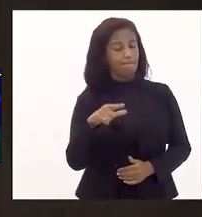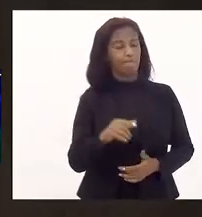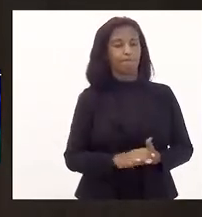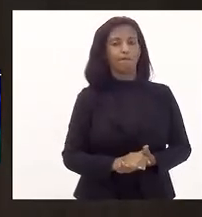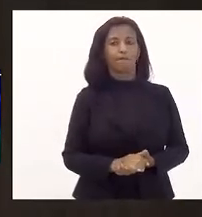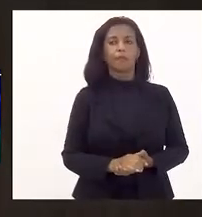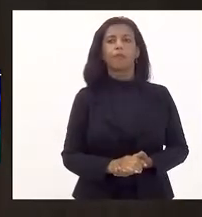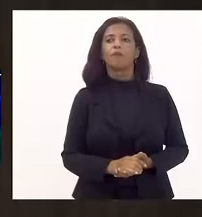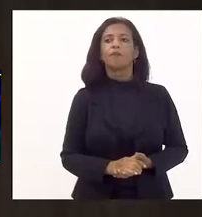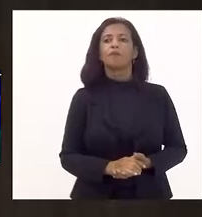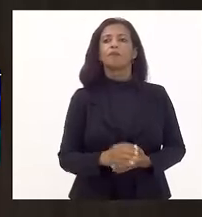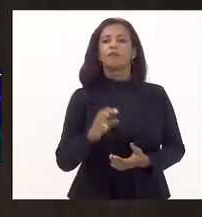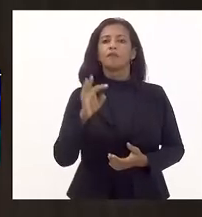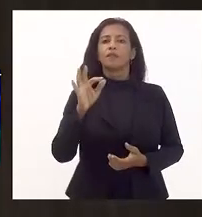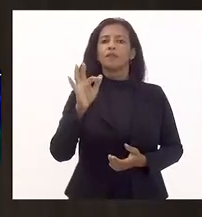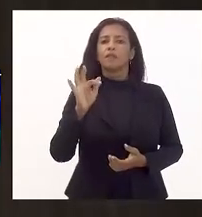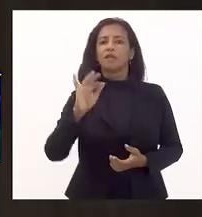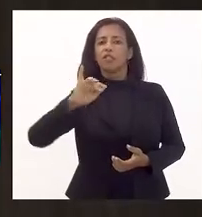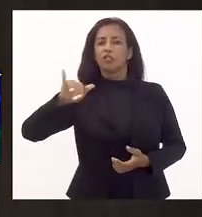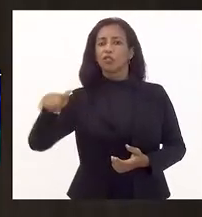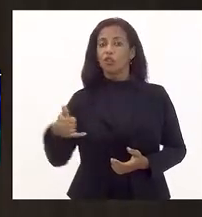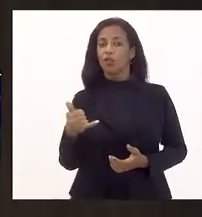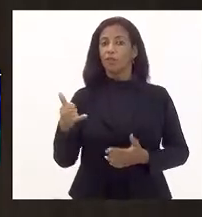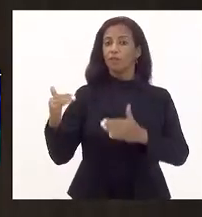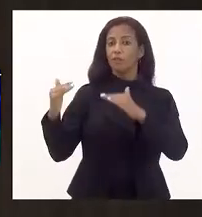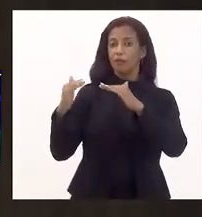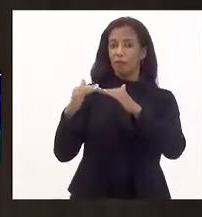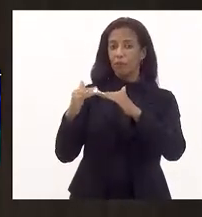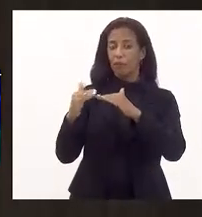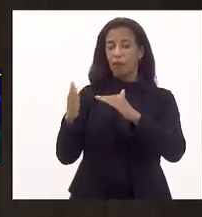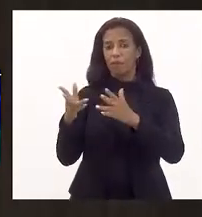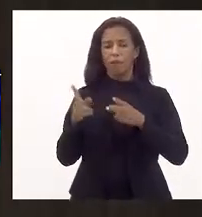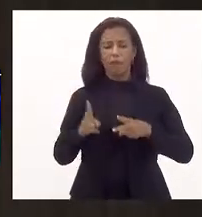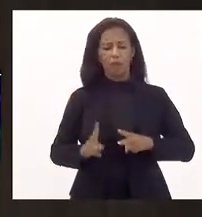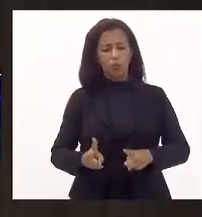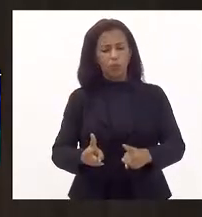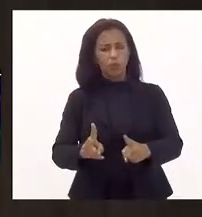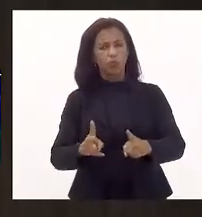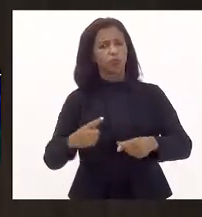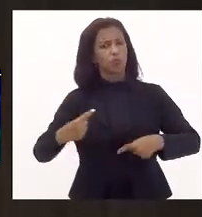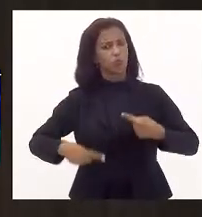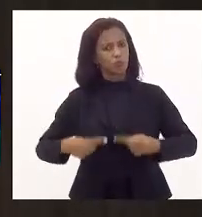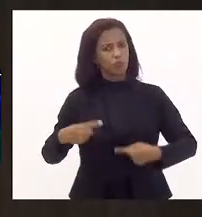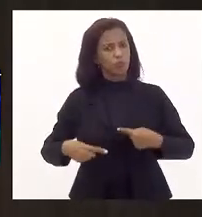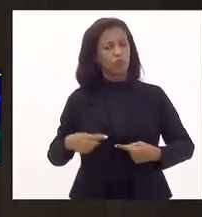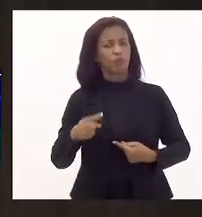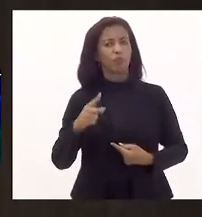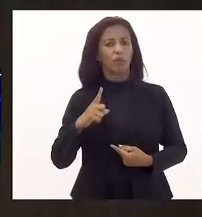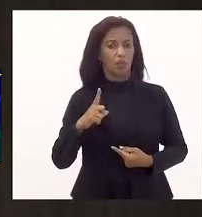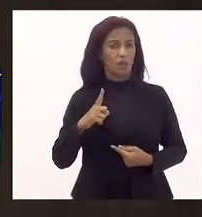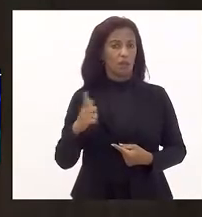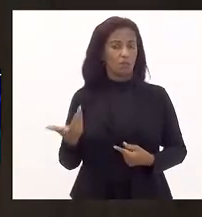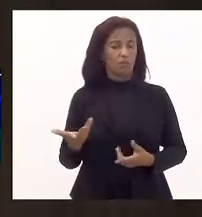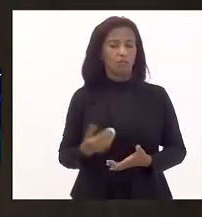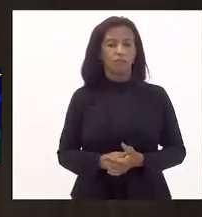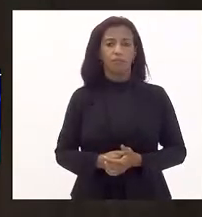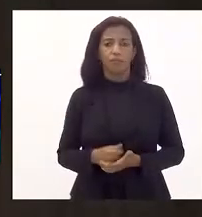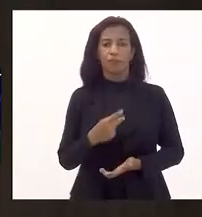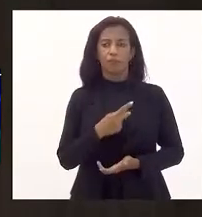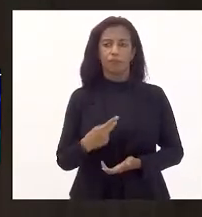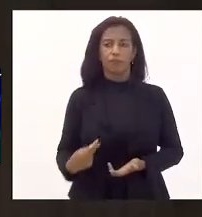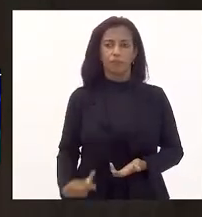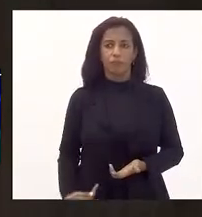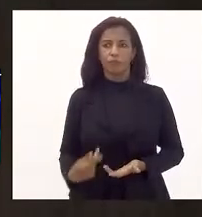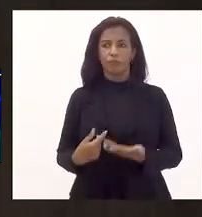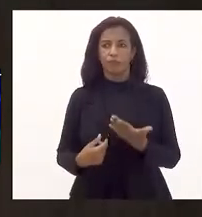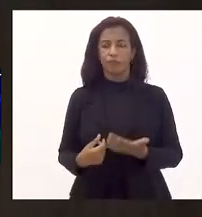TJ favorável. Então, para que prossiga o debate, ouve-se por bem, e o presidente